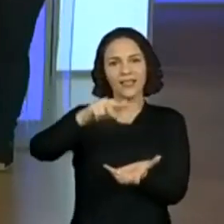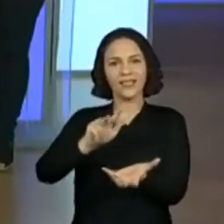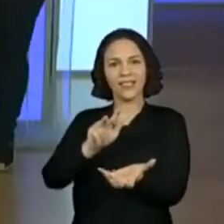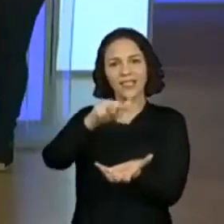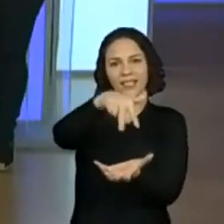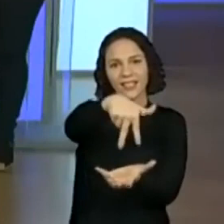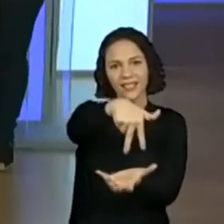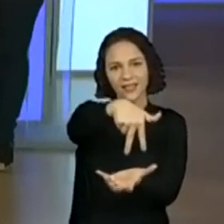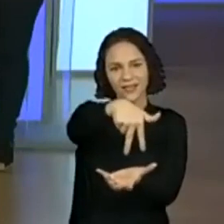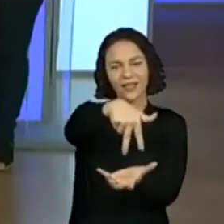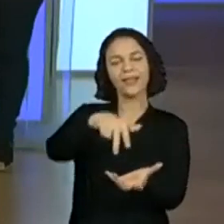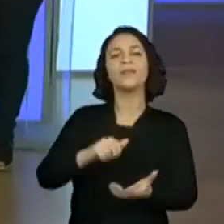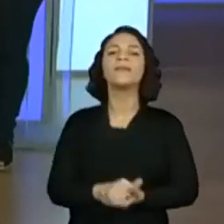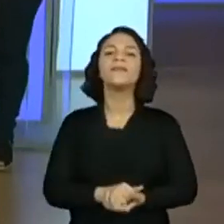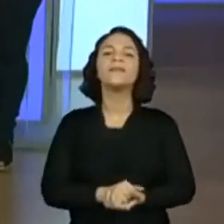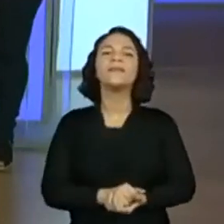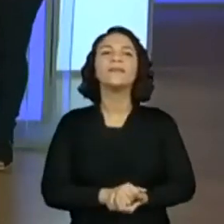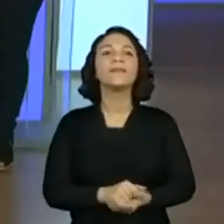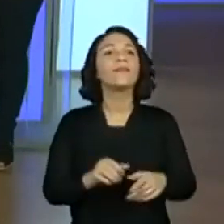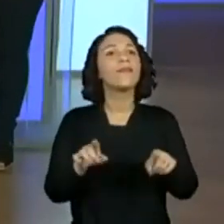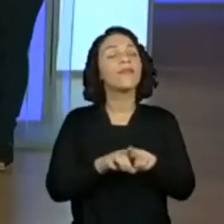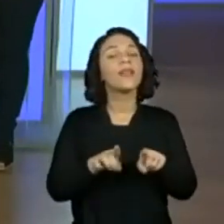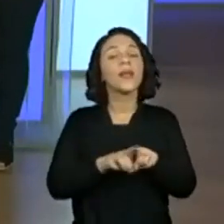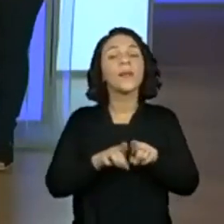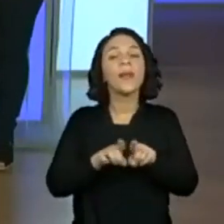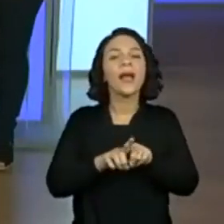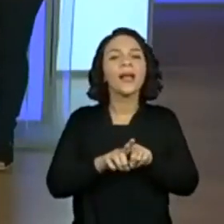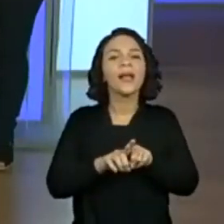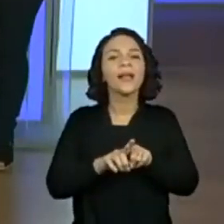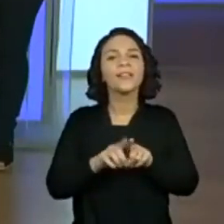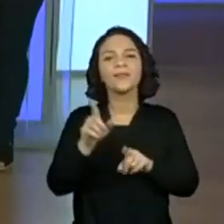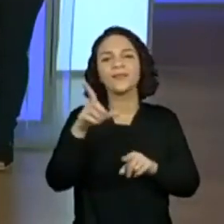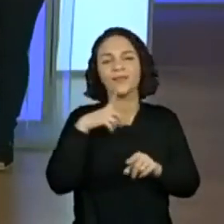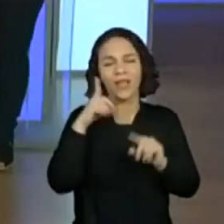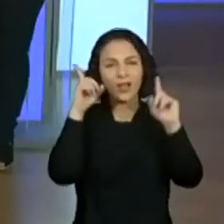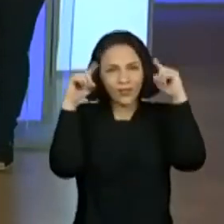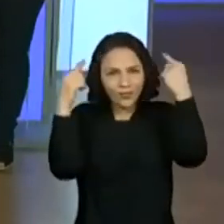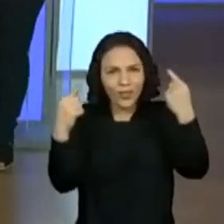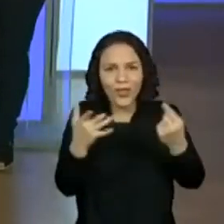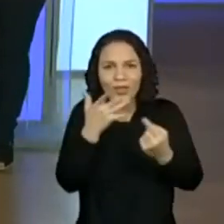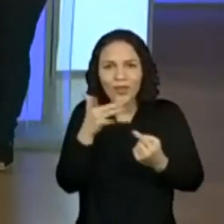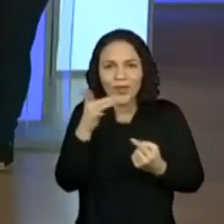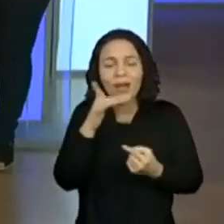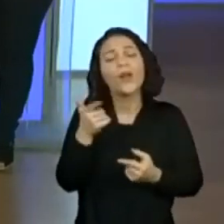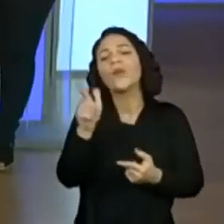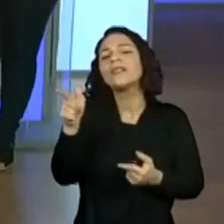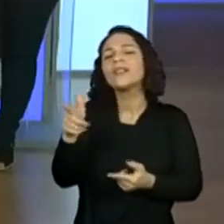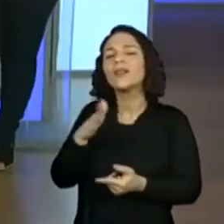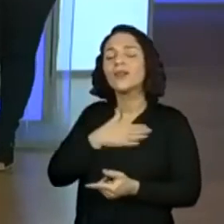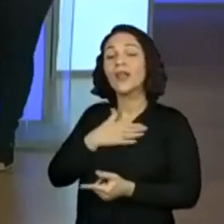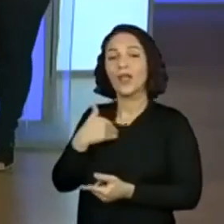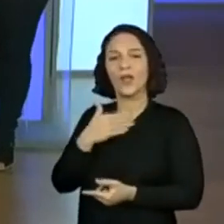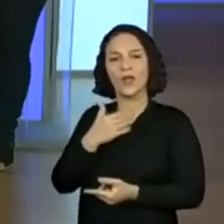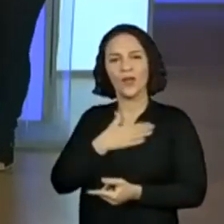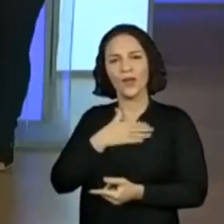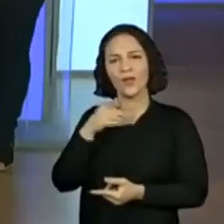gente ainda vai ler outras vezes. E, além do Caixinhos Dourados, quais outras histórias você gosta? Eu gosto do Pequeno Lorde. um livro que